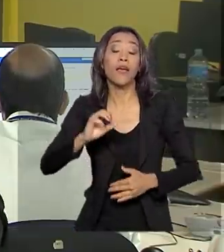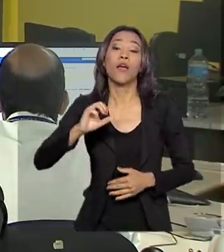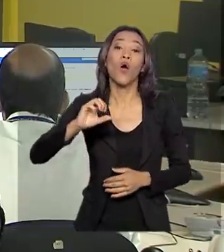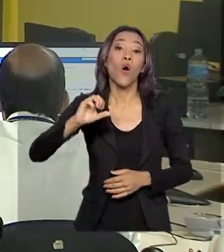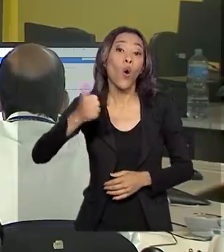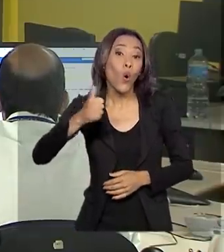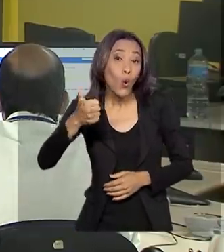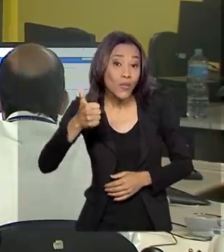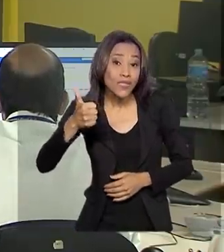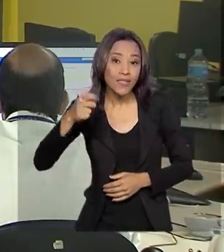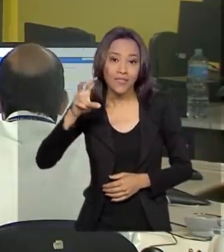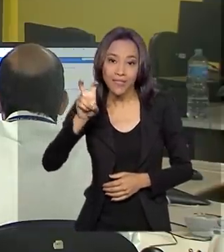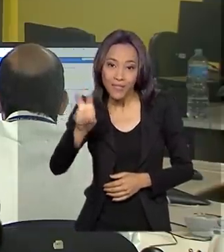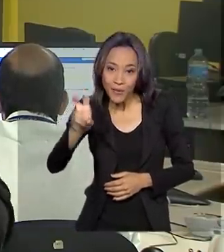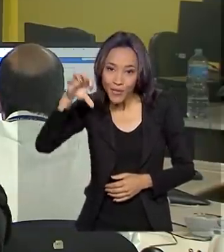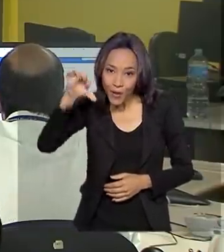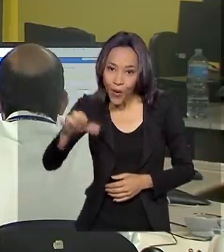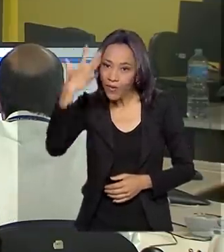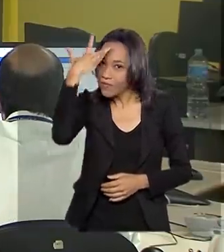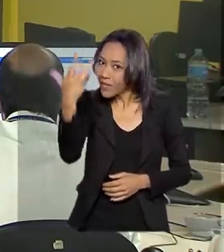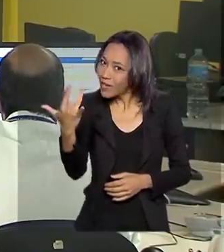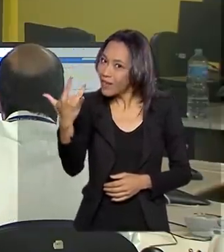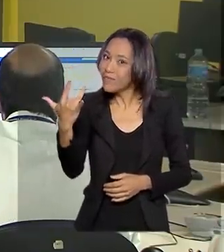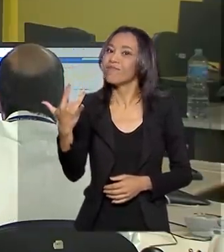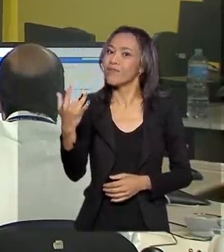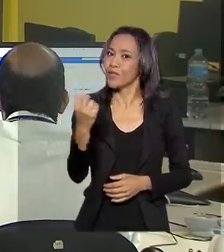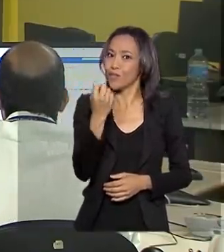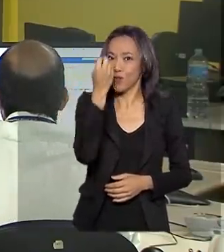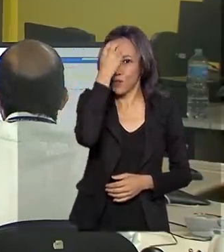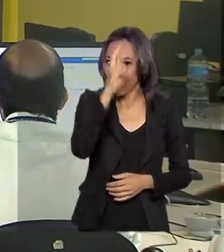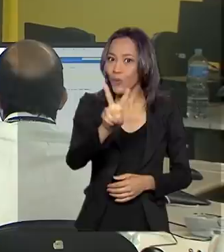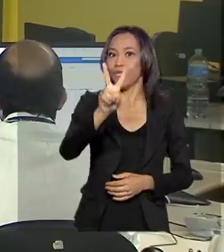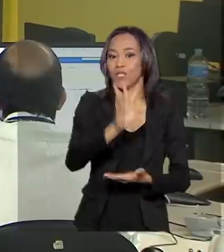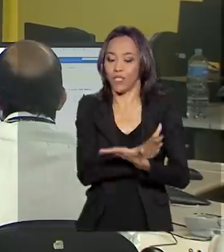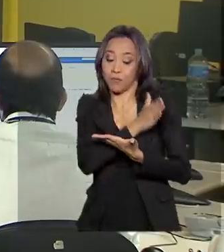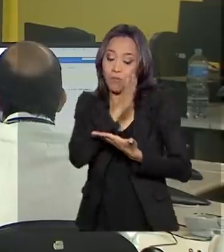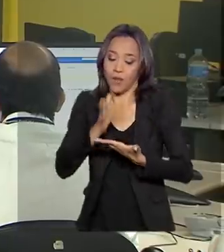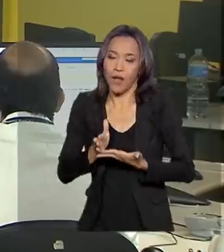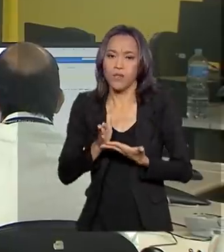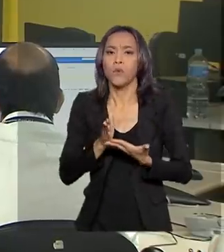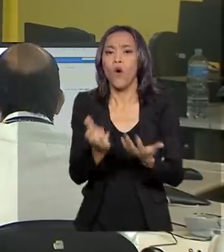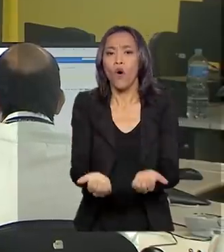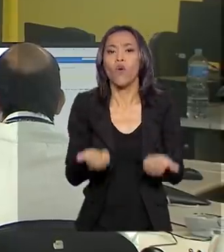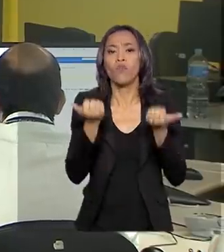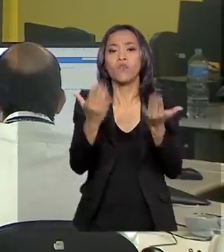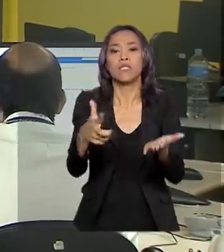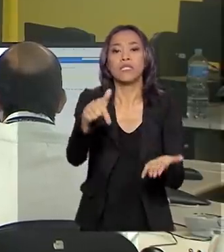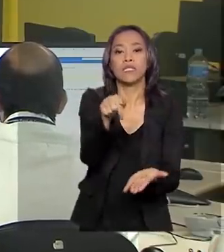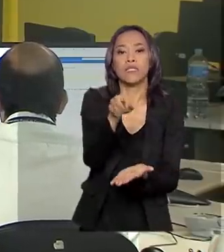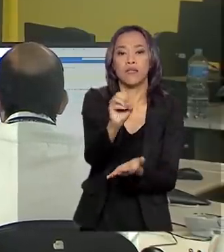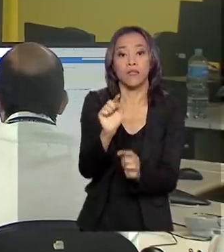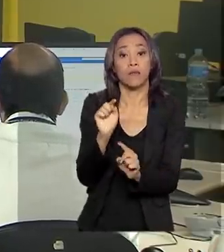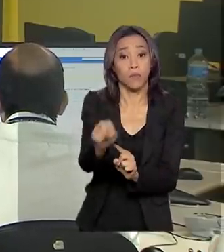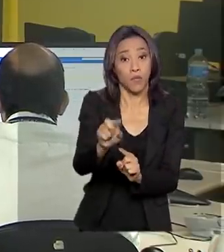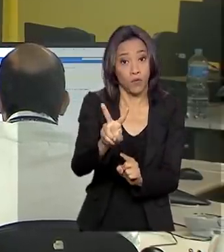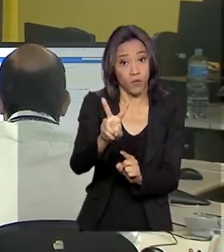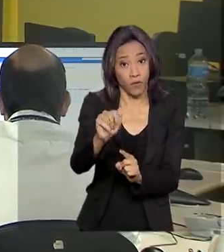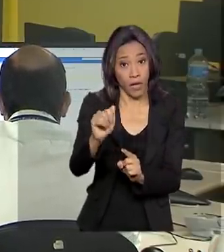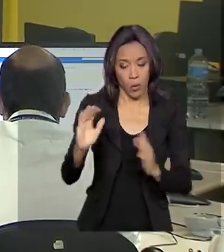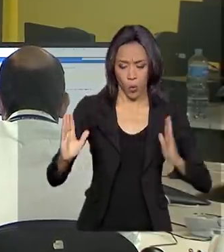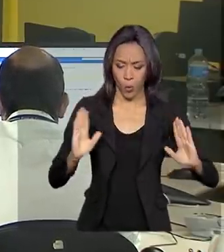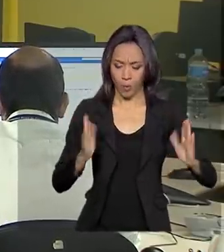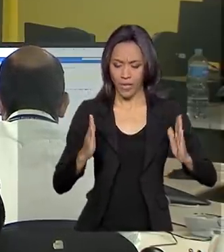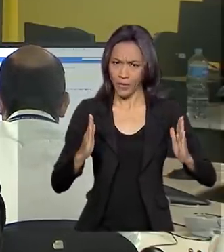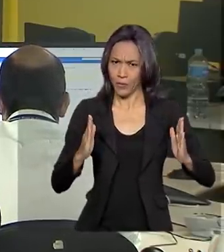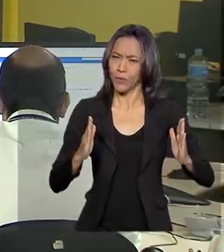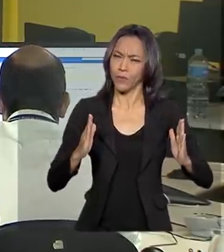da noite de amanhã, ou seja, mais dois dias de prazo. São oferecidas ao todo 70 mil vagas. Apesar do prazo de inscrição ter